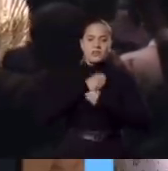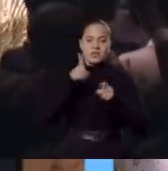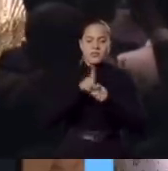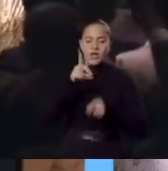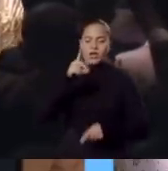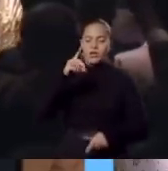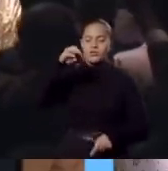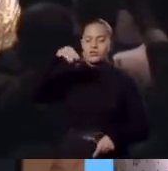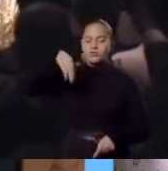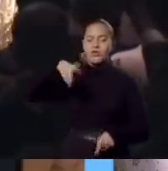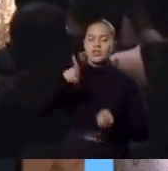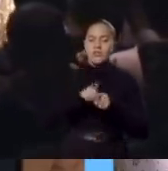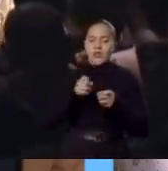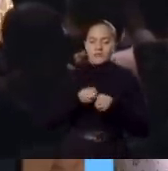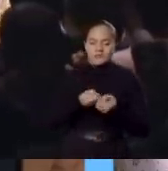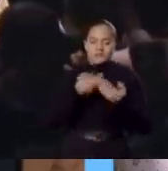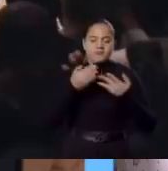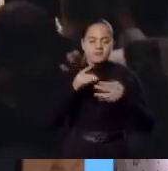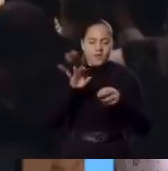maravilhas